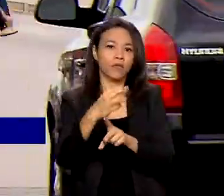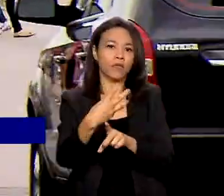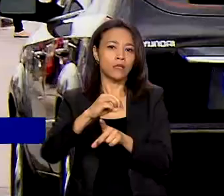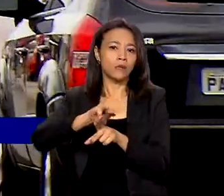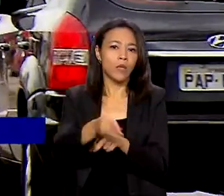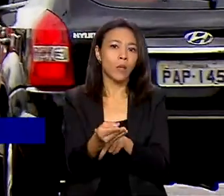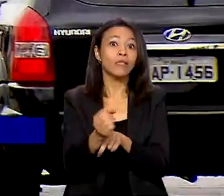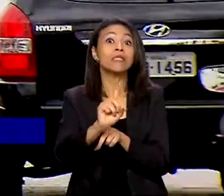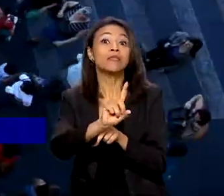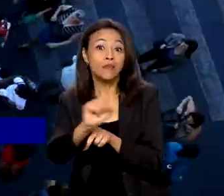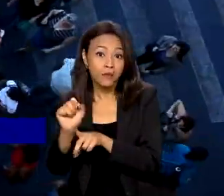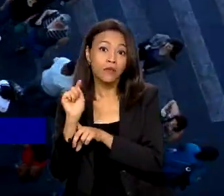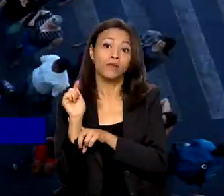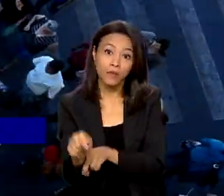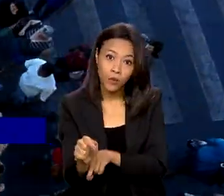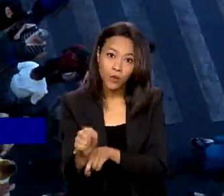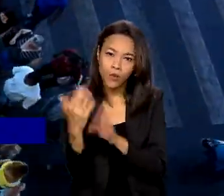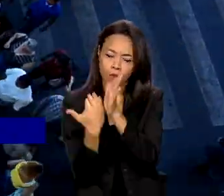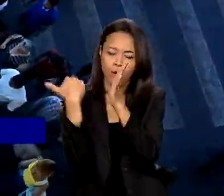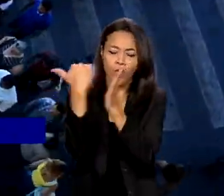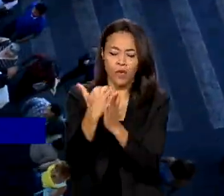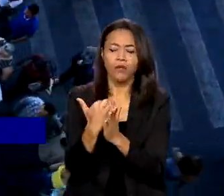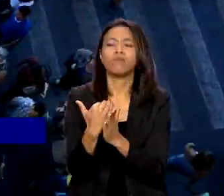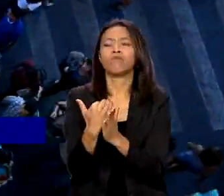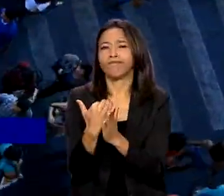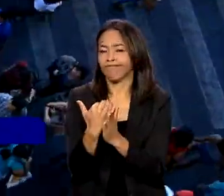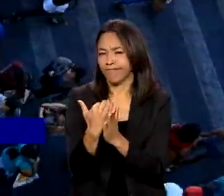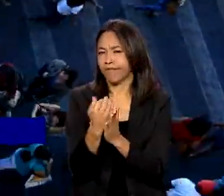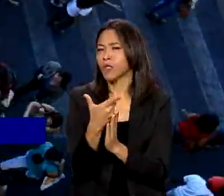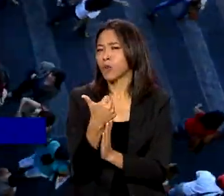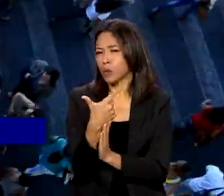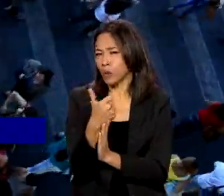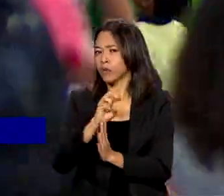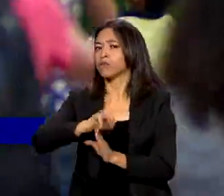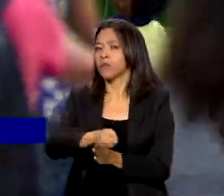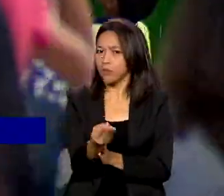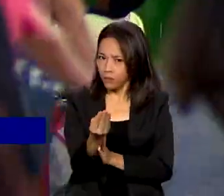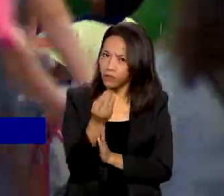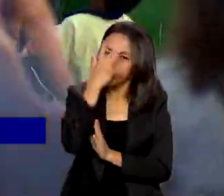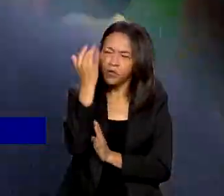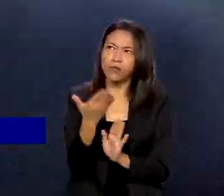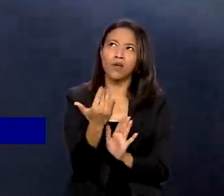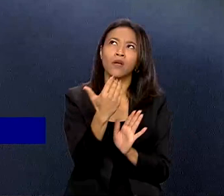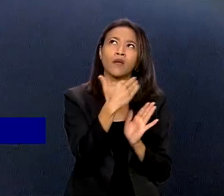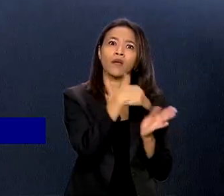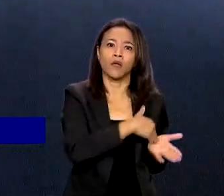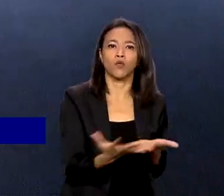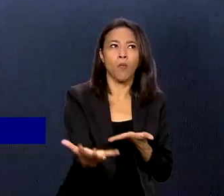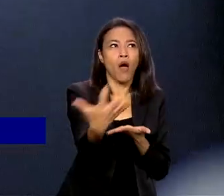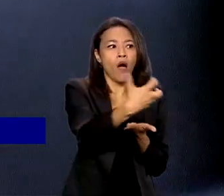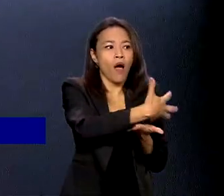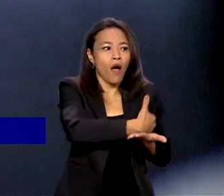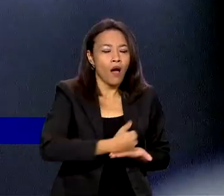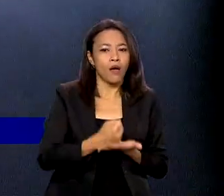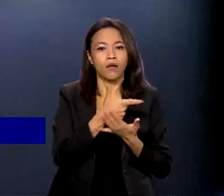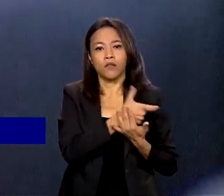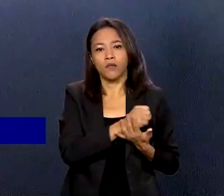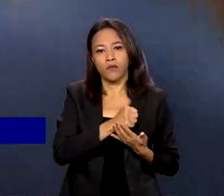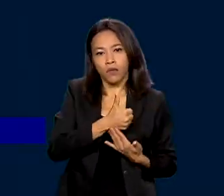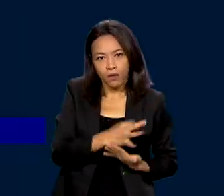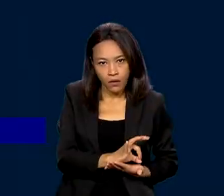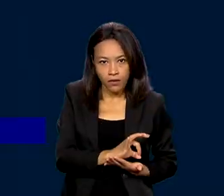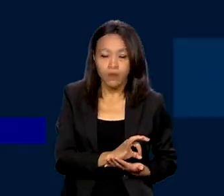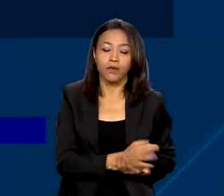100 mil habitantes. Um acréscimo de mais de 12 milhões de pessoas desde a última coleta, feita em 2010.